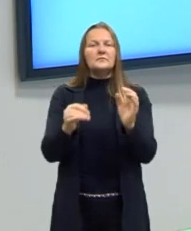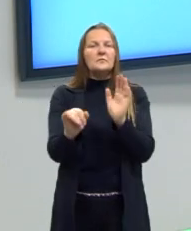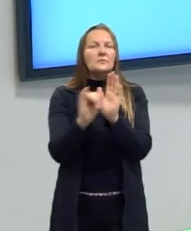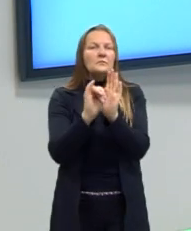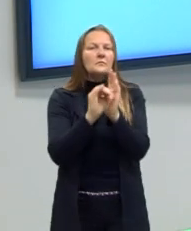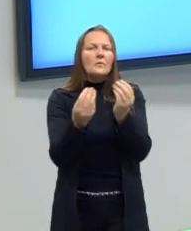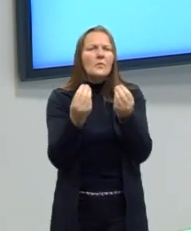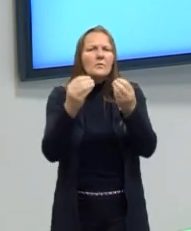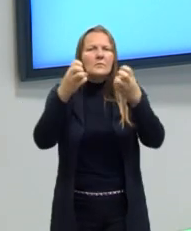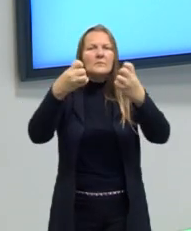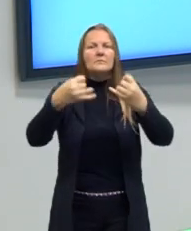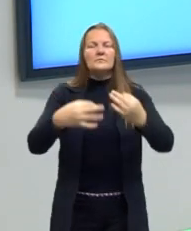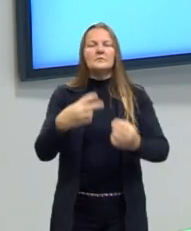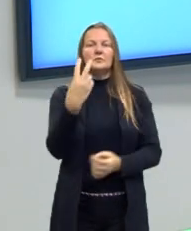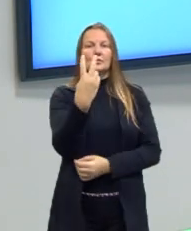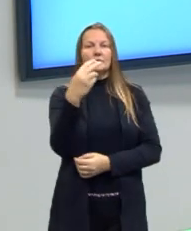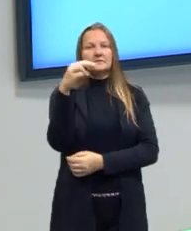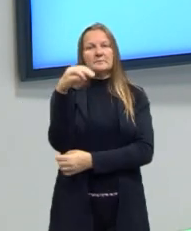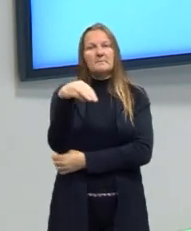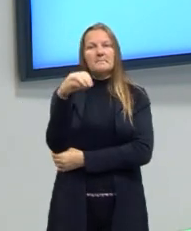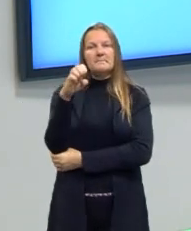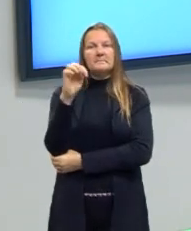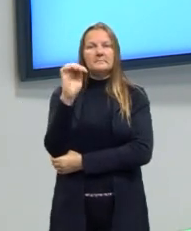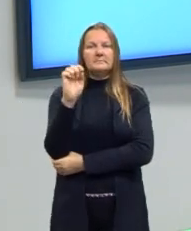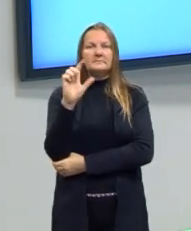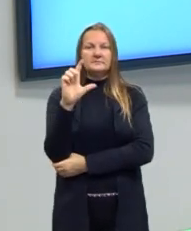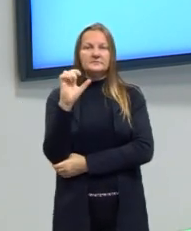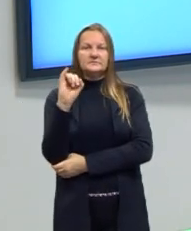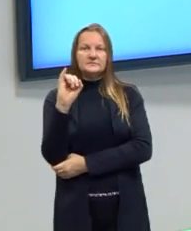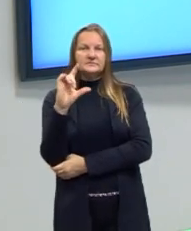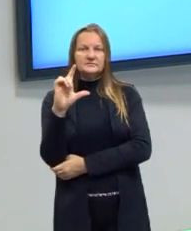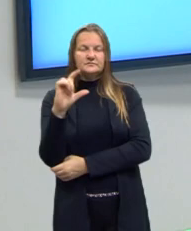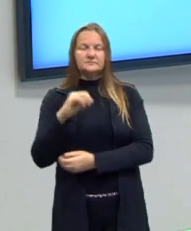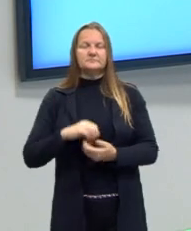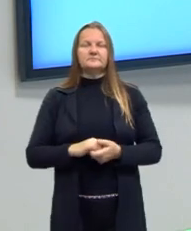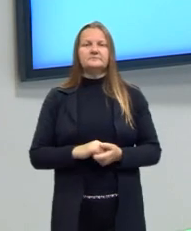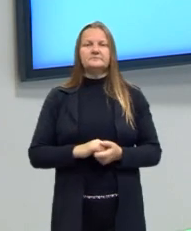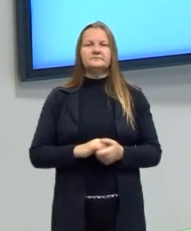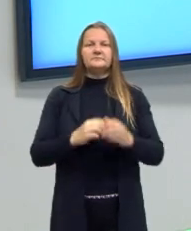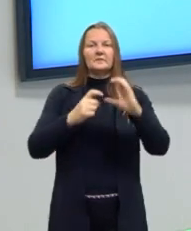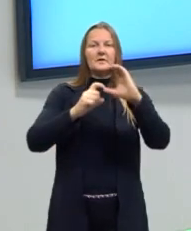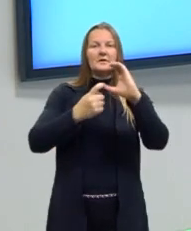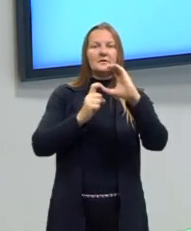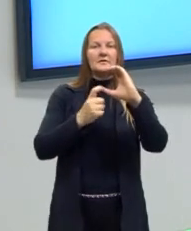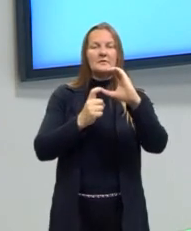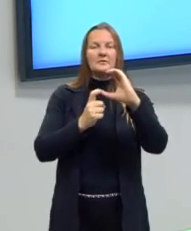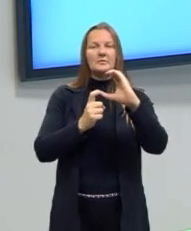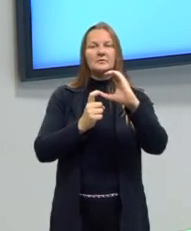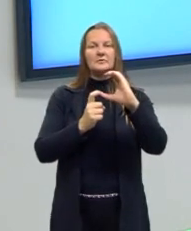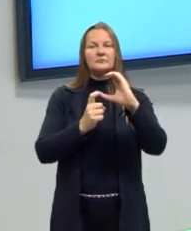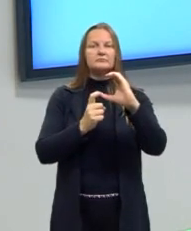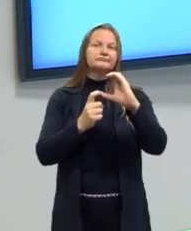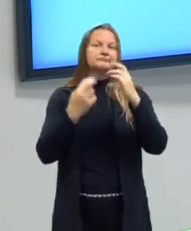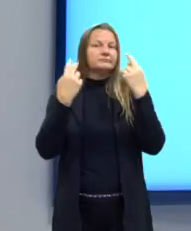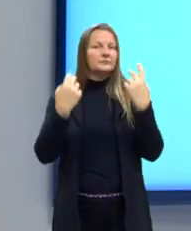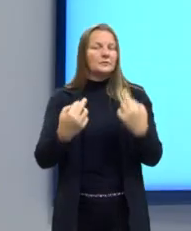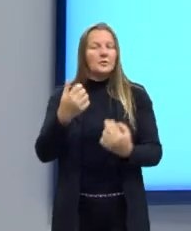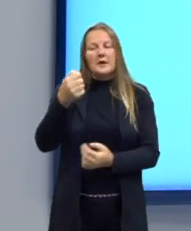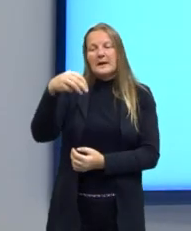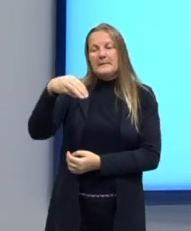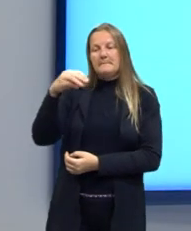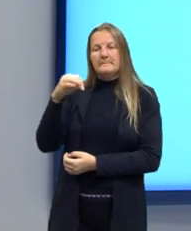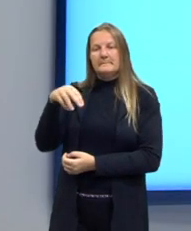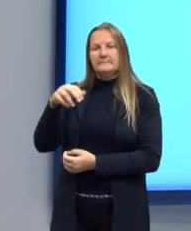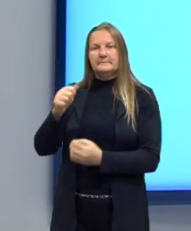Identifico que eu tenho dois metils, assim como se eu tivesse dois metils ao longo de uma cadeia carbônica normal, que não fosse uma amina. Então, N,